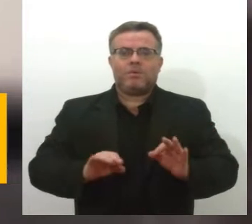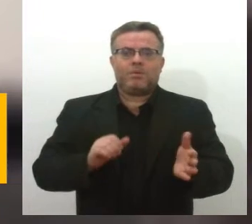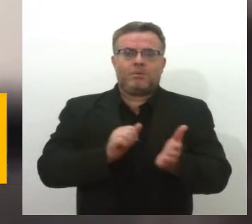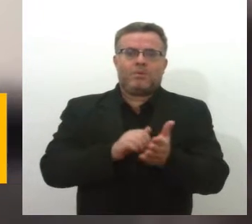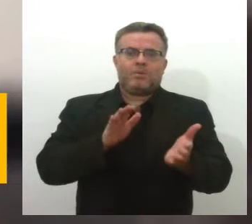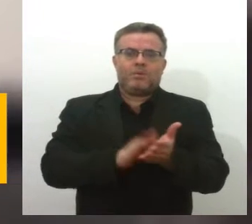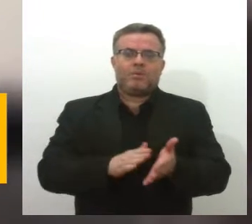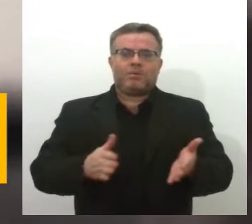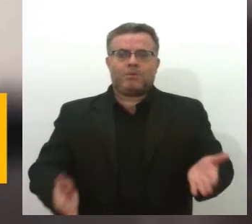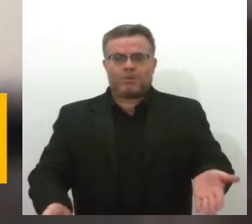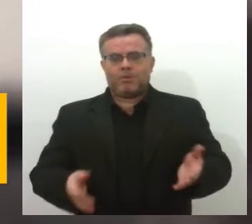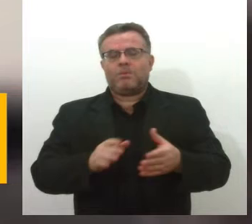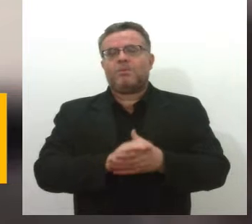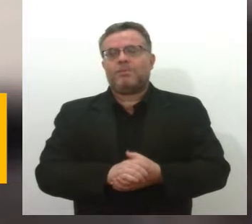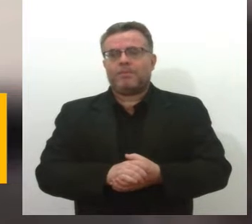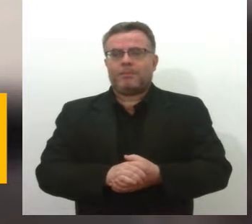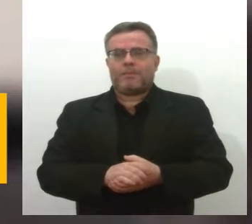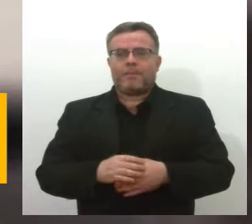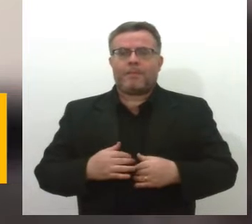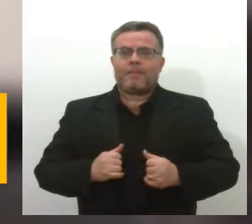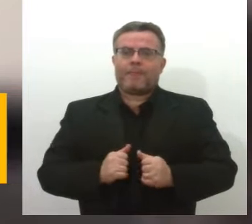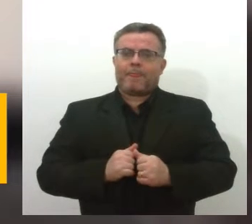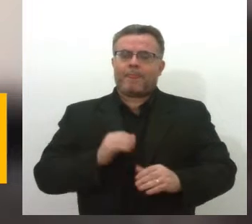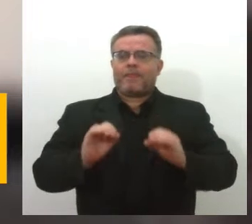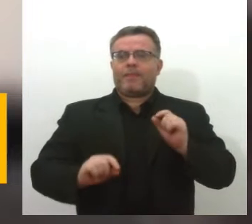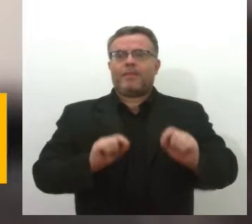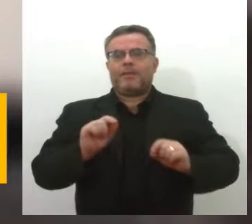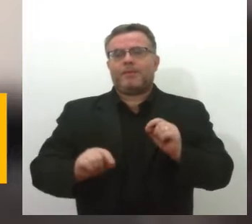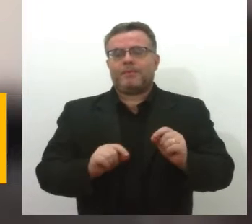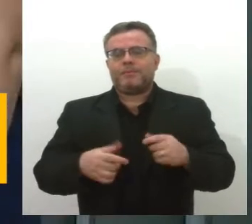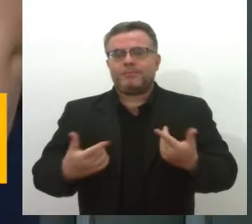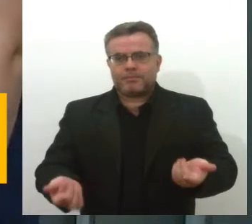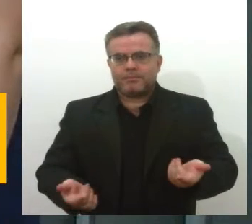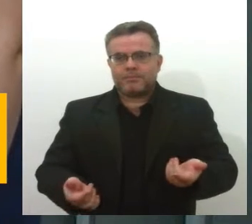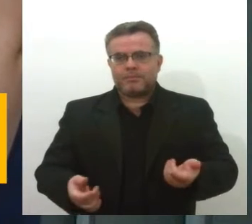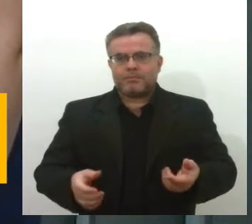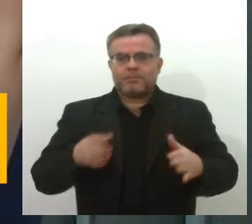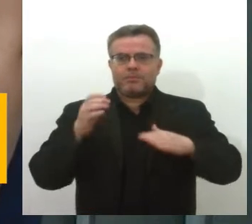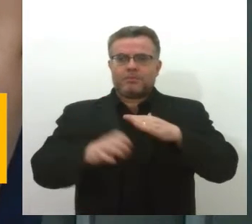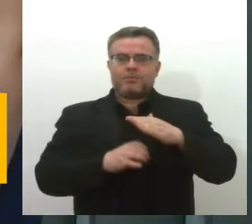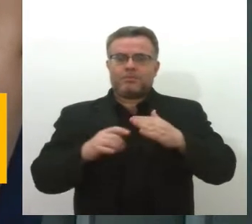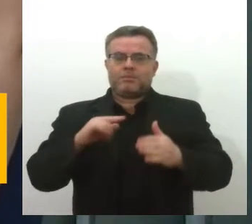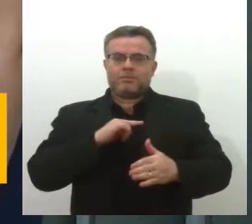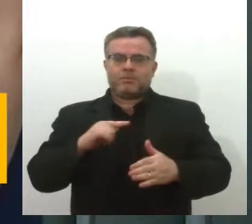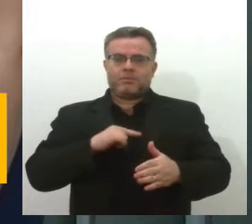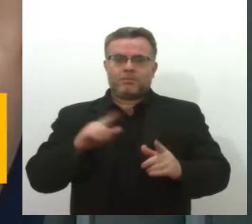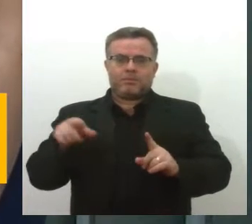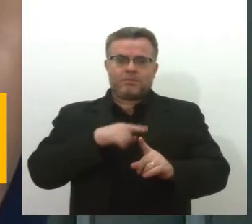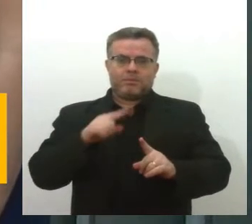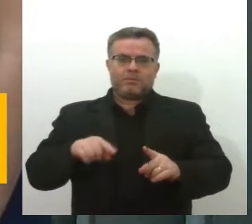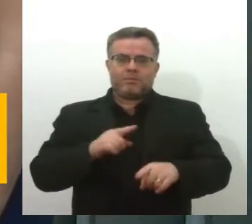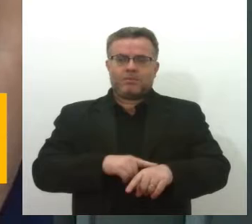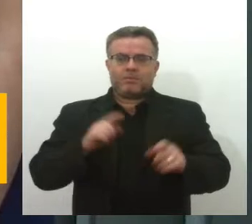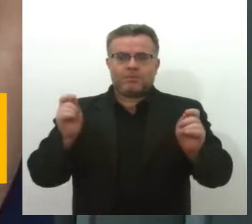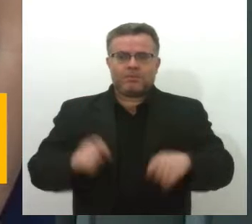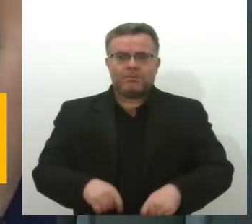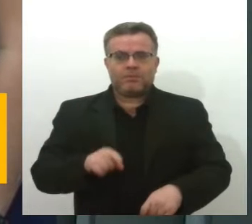da fidelidade. A empresa, ela tem um tempo para fazer esse cancelamento do contrato?